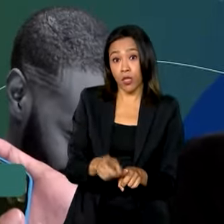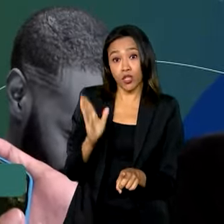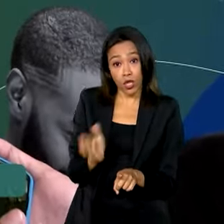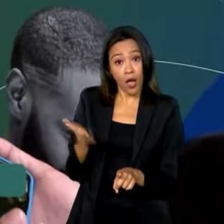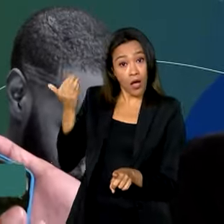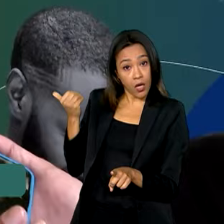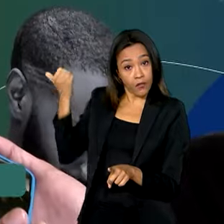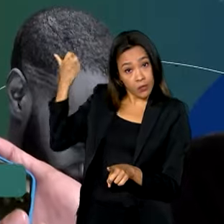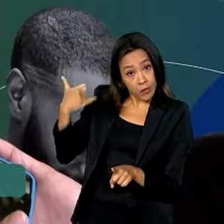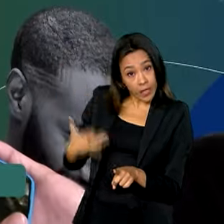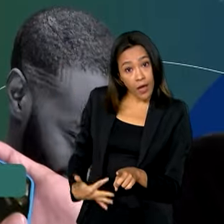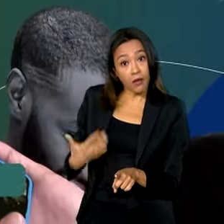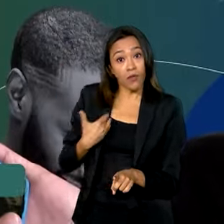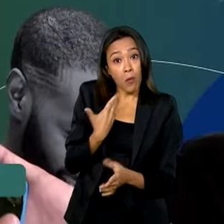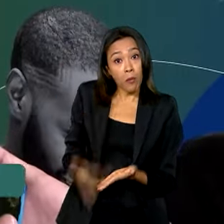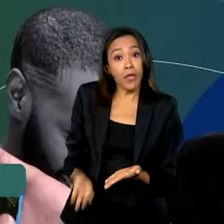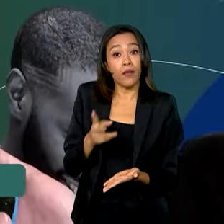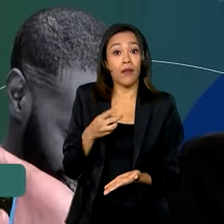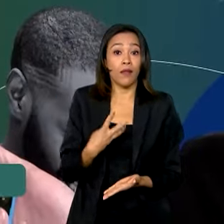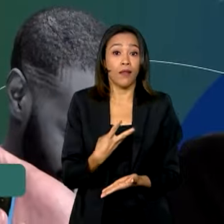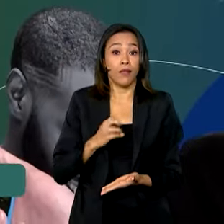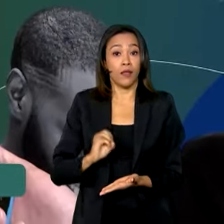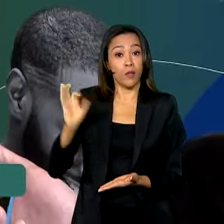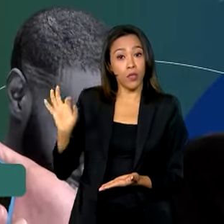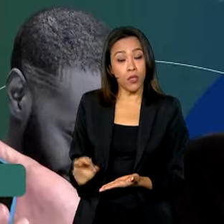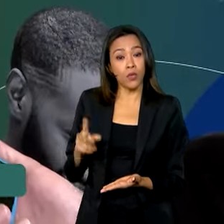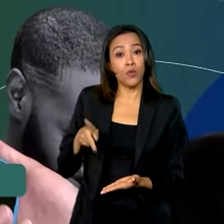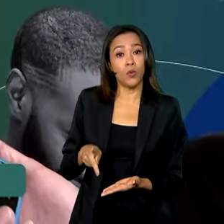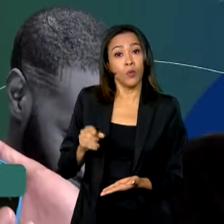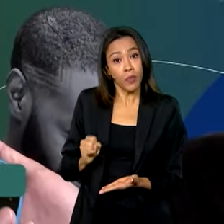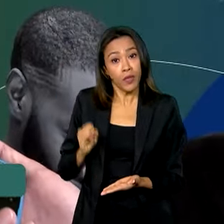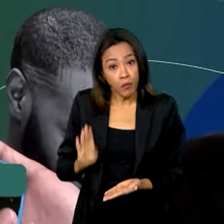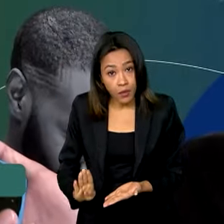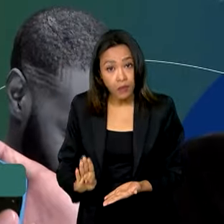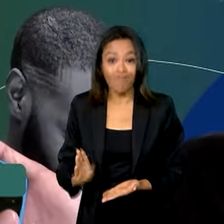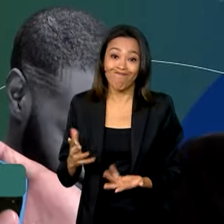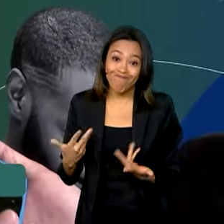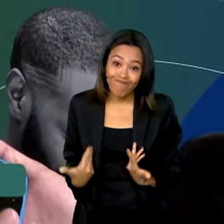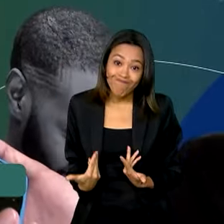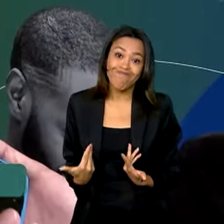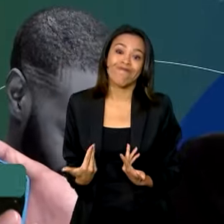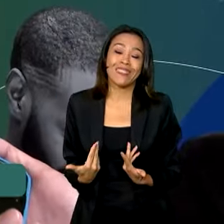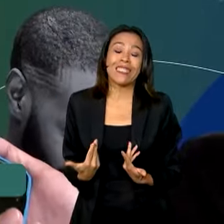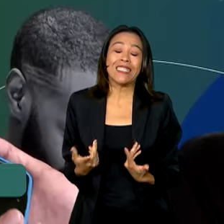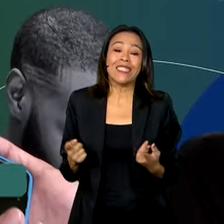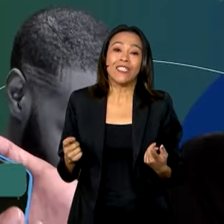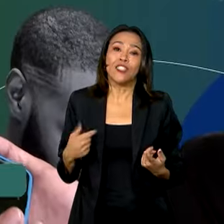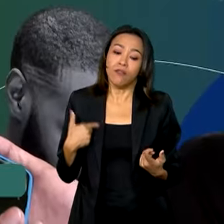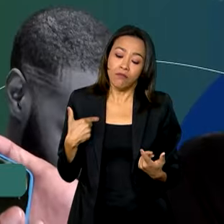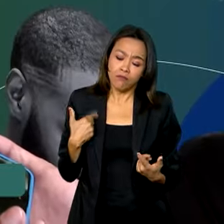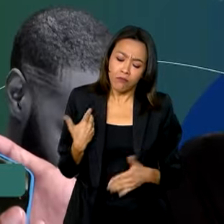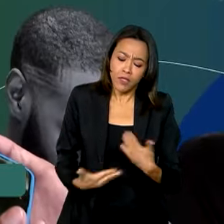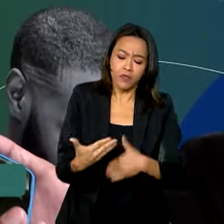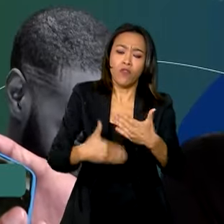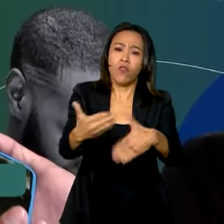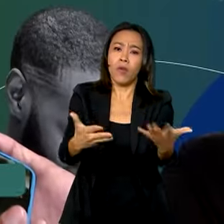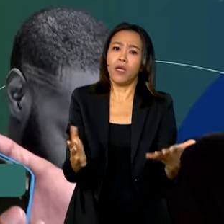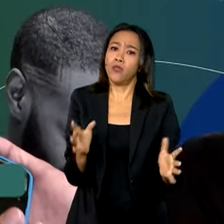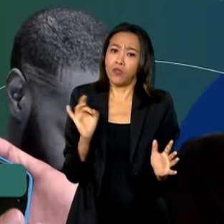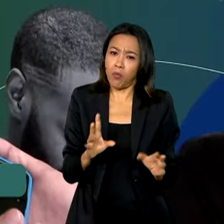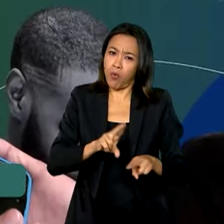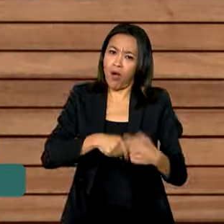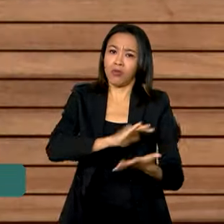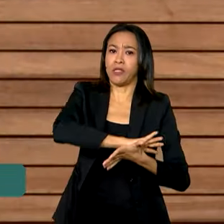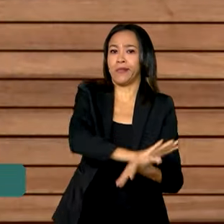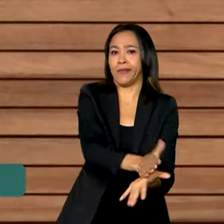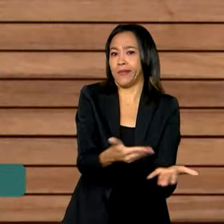no painel. A gente tem uma perda de 30% do nosso PIB potencial, ou seja, da nossa possibilidade de crescimento, só por discriminações.